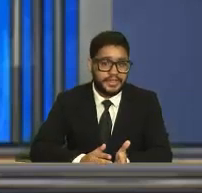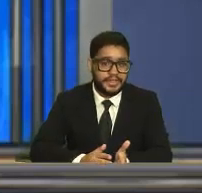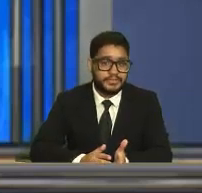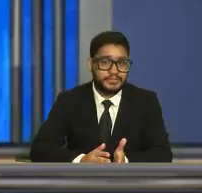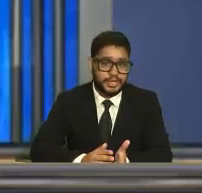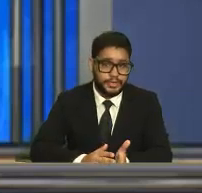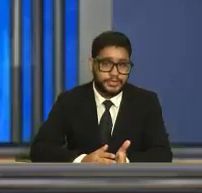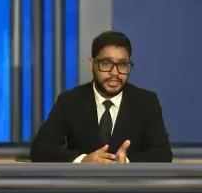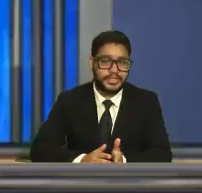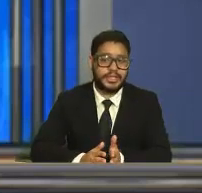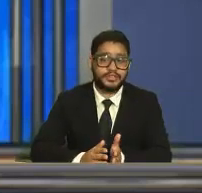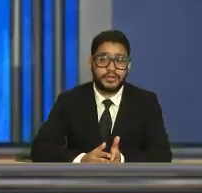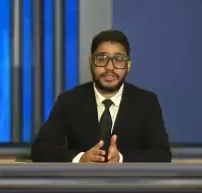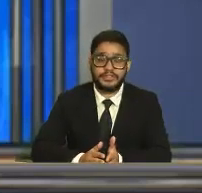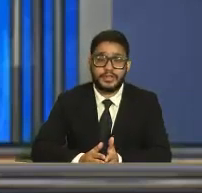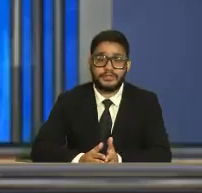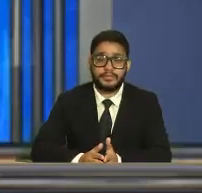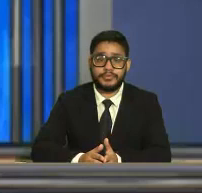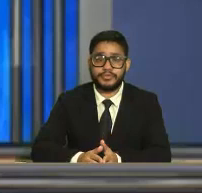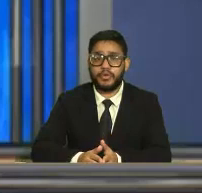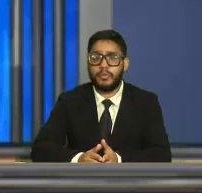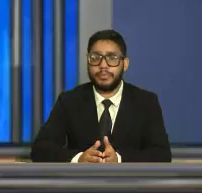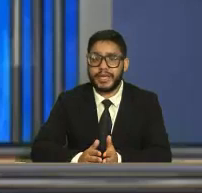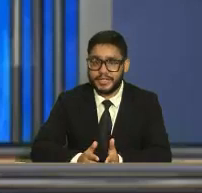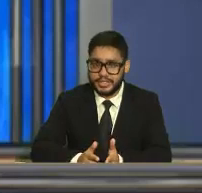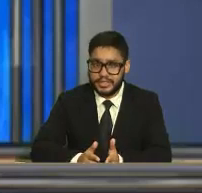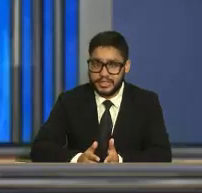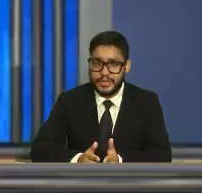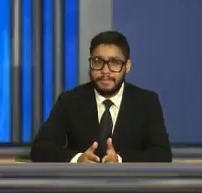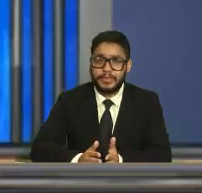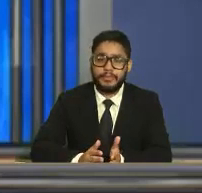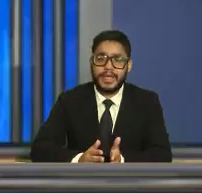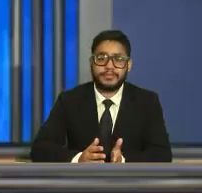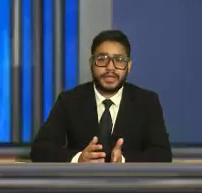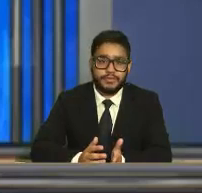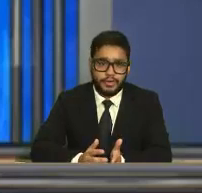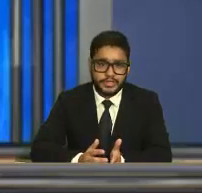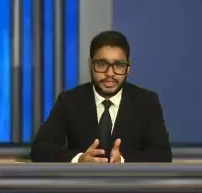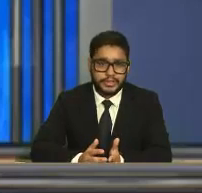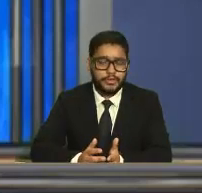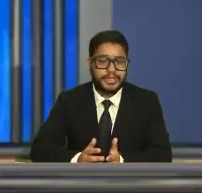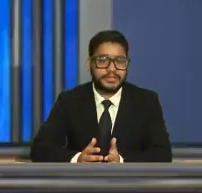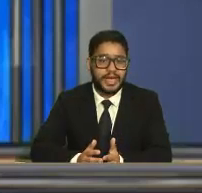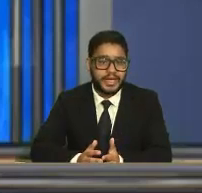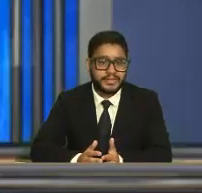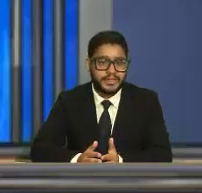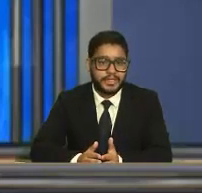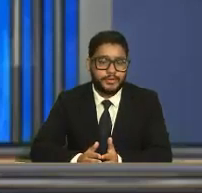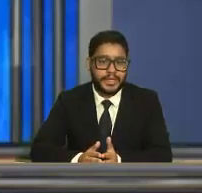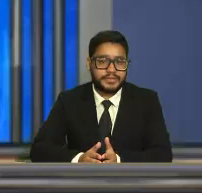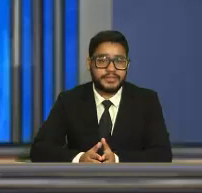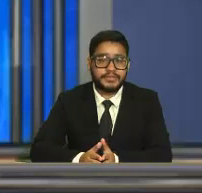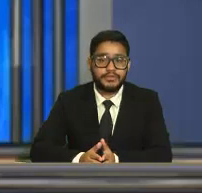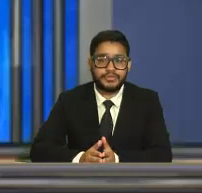Terça-feira, dia 8 ainda, das 9 às 10 horas, são pessoas com comorbidade. Na UBS Olavo Costa, na UBS da Rasa,